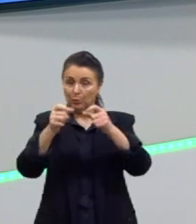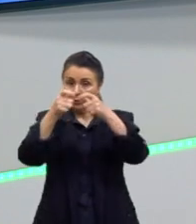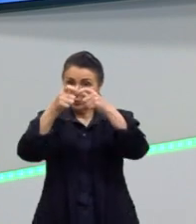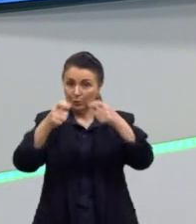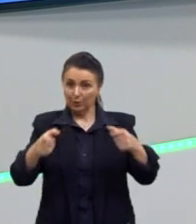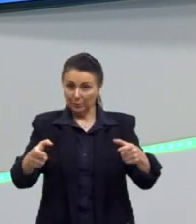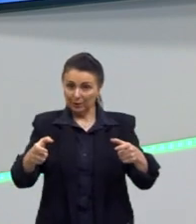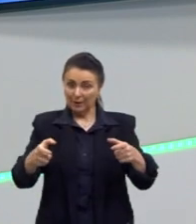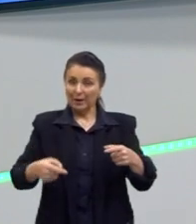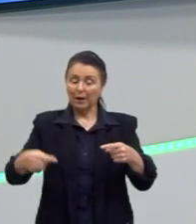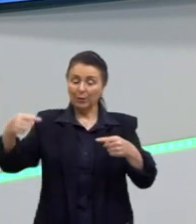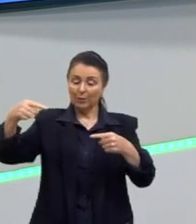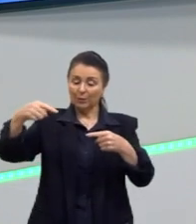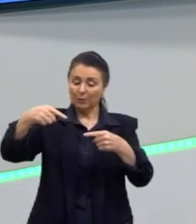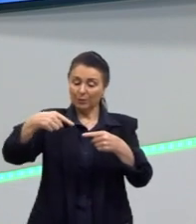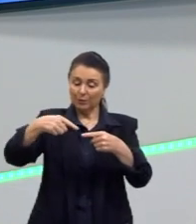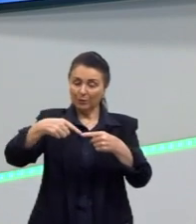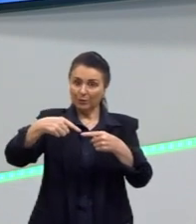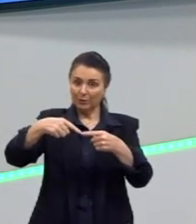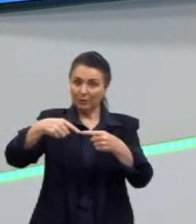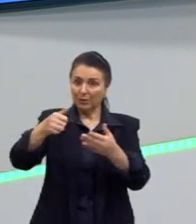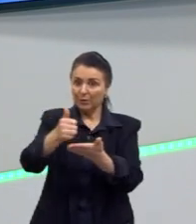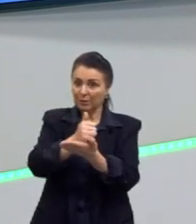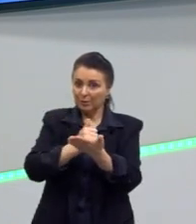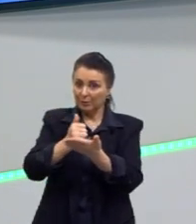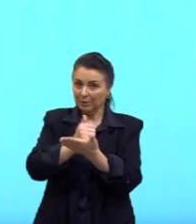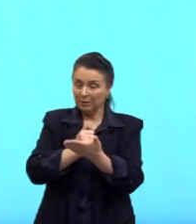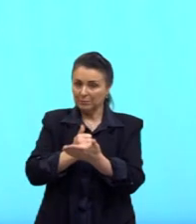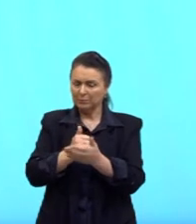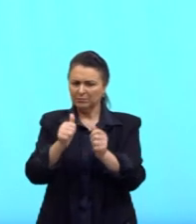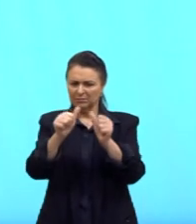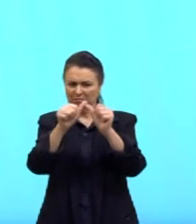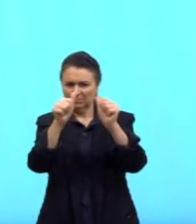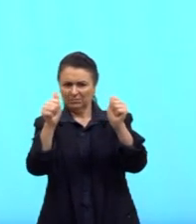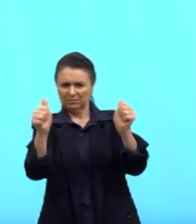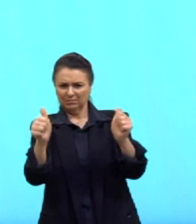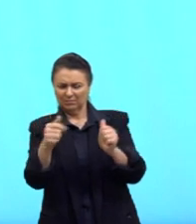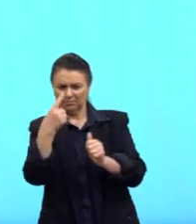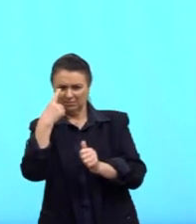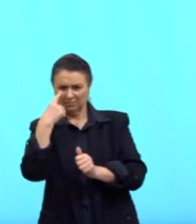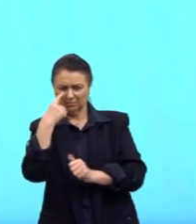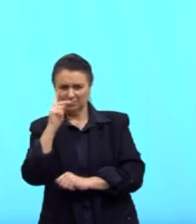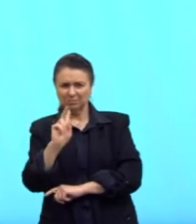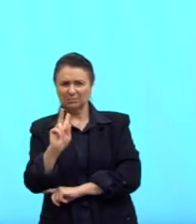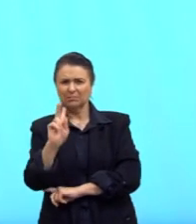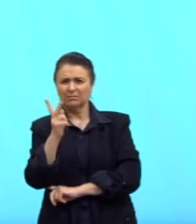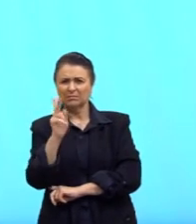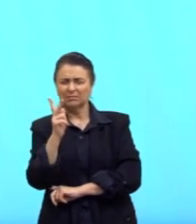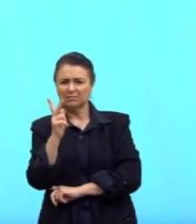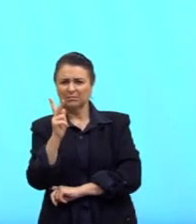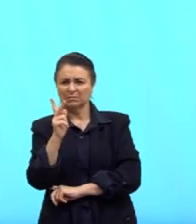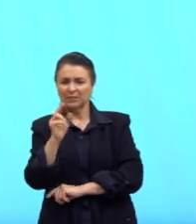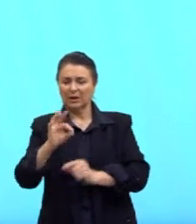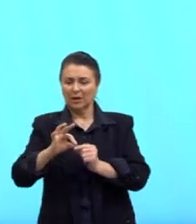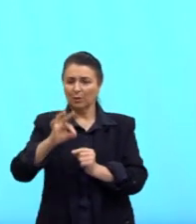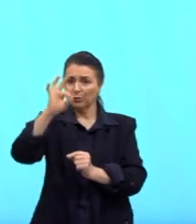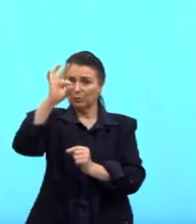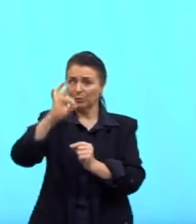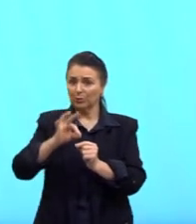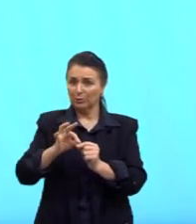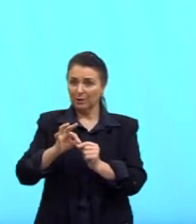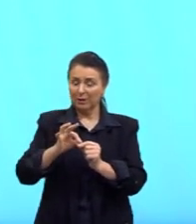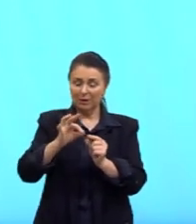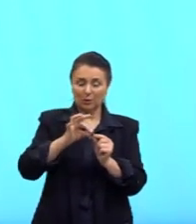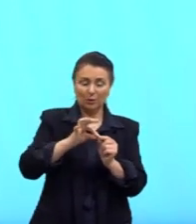perpendicular à base. Na figura, eu consigo imaginar essa altura, o H, sendo aqui, este